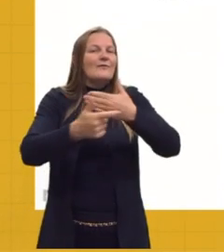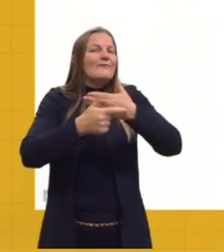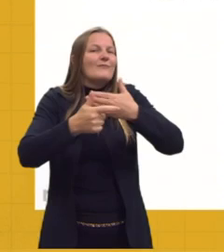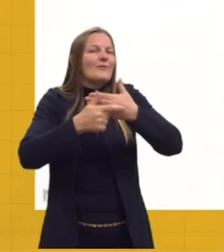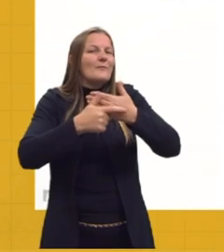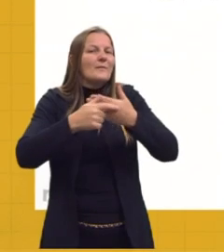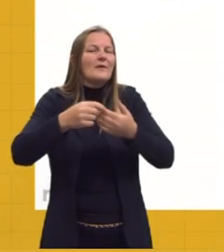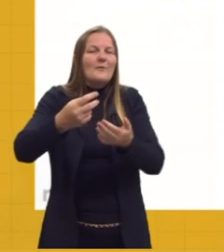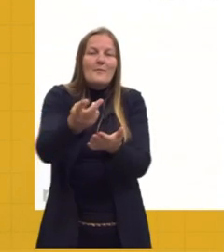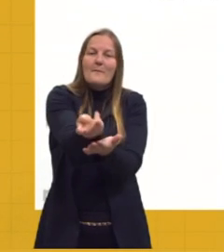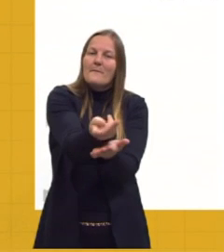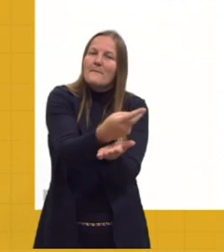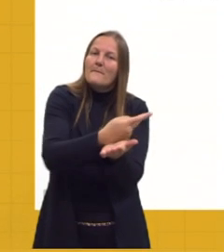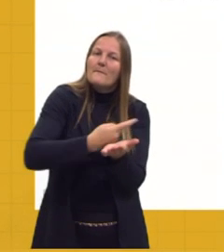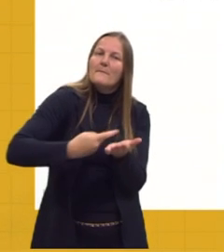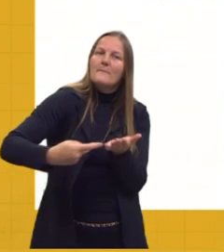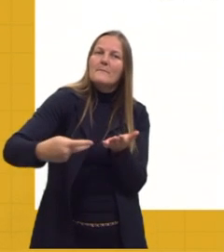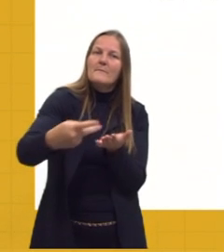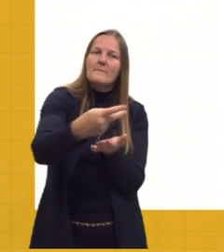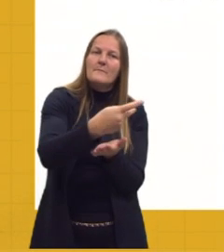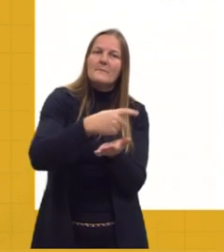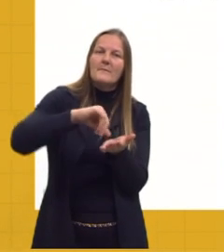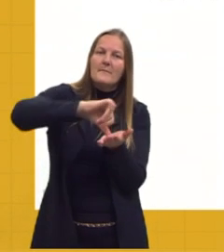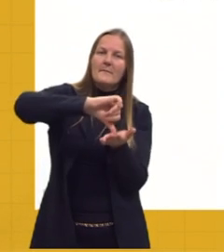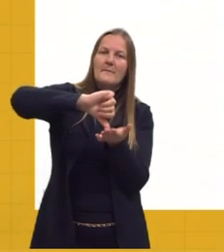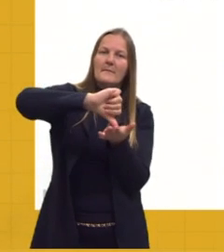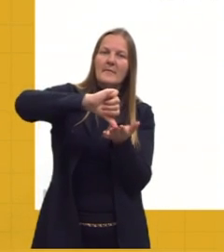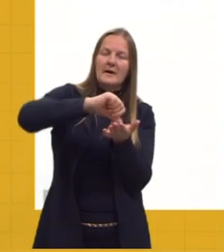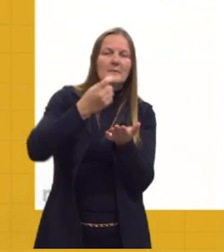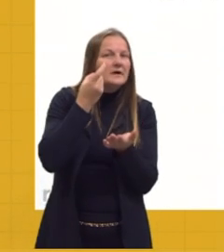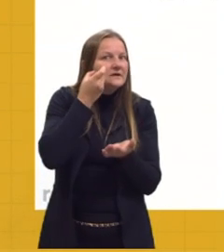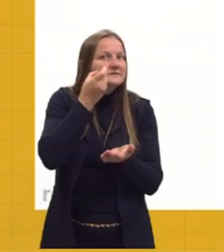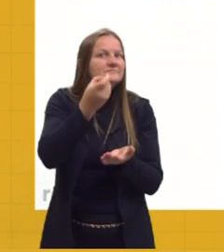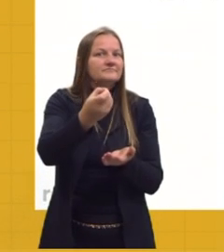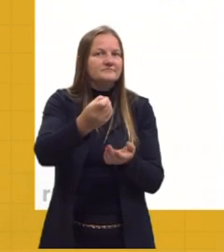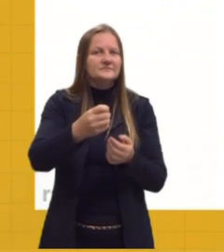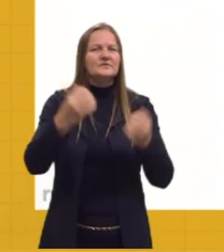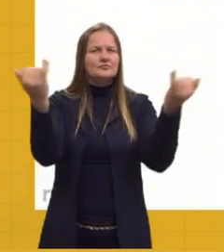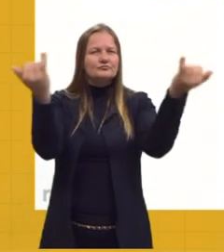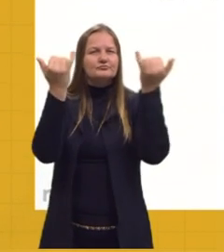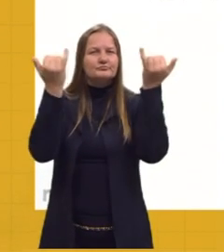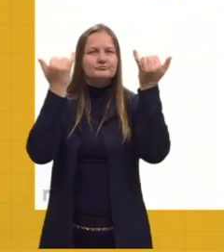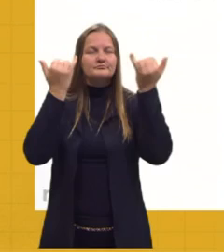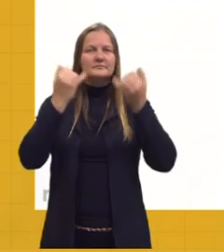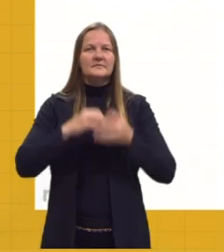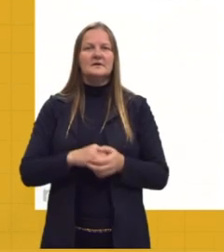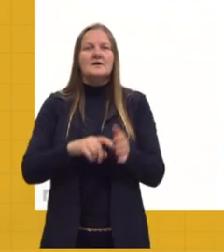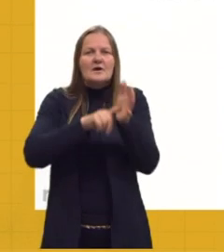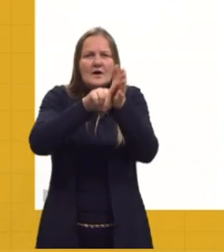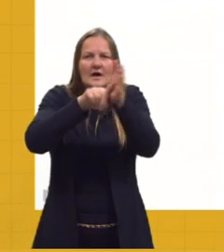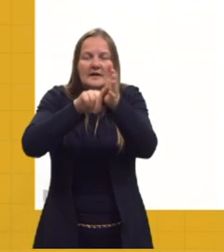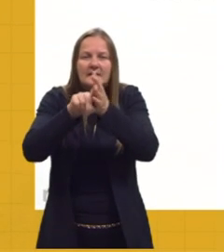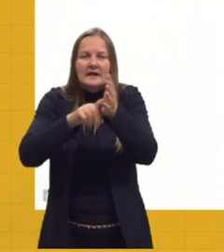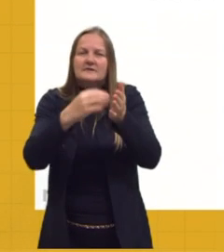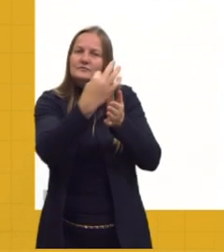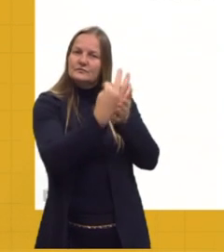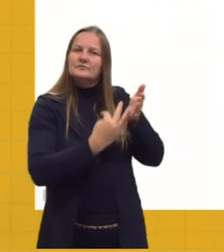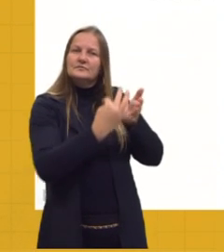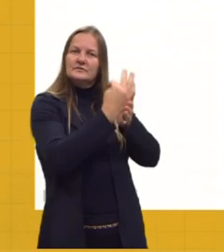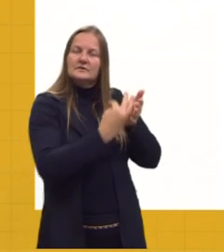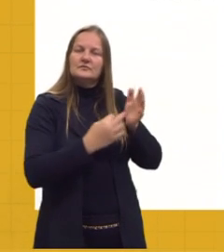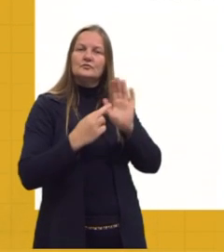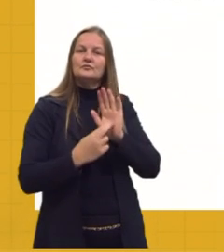mapas, que é muito interessante. Vou ler o enunciado também. Na análise contida no texto, a